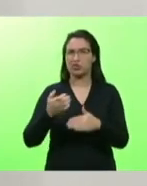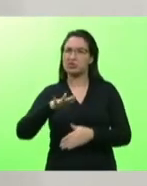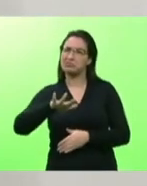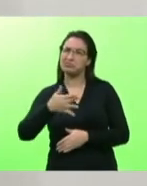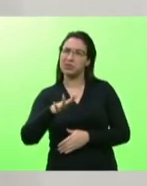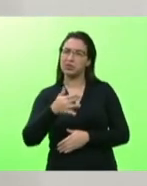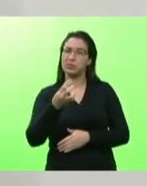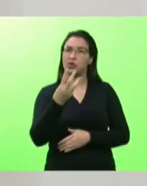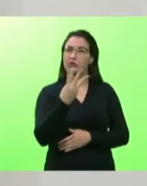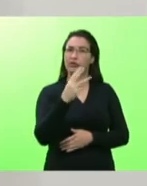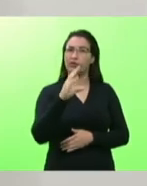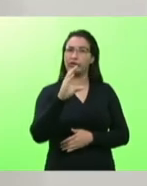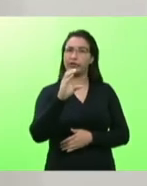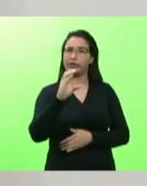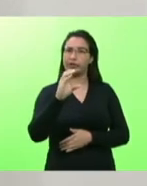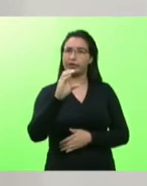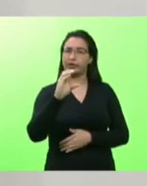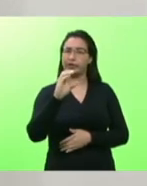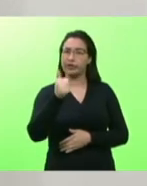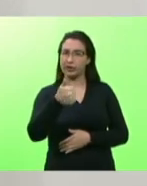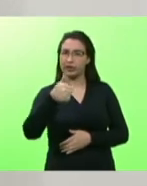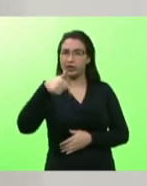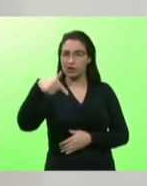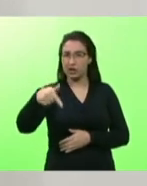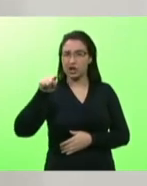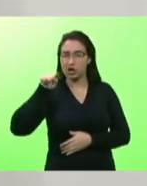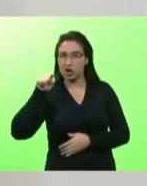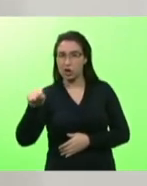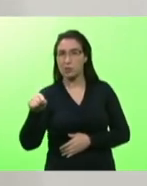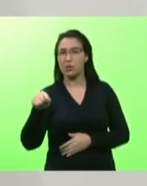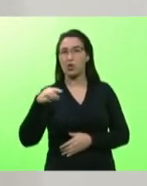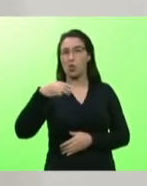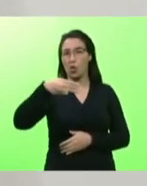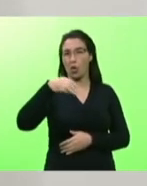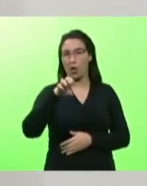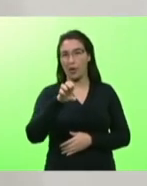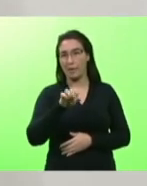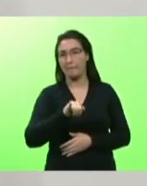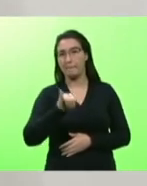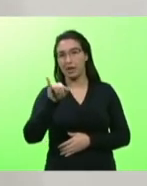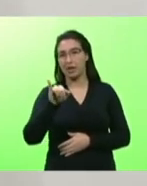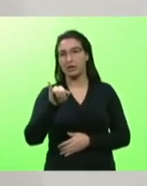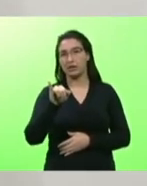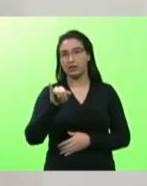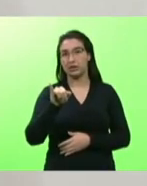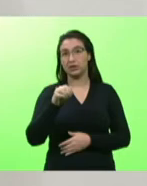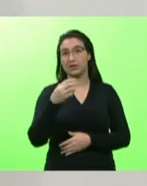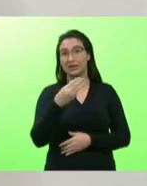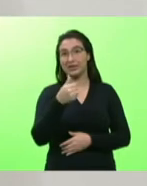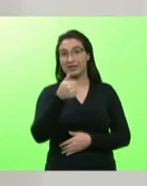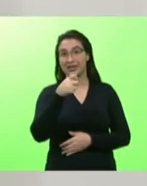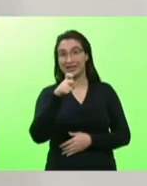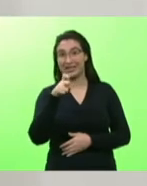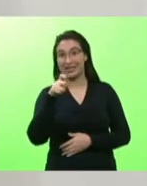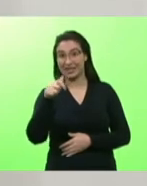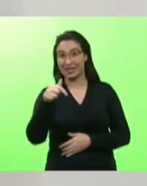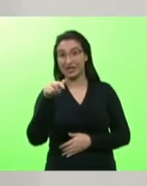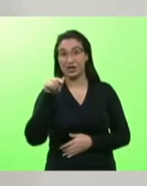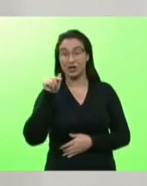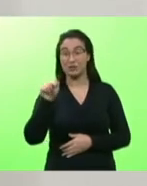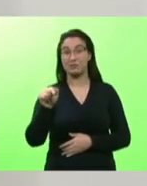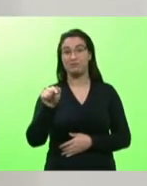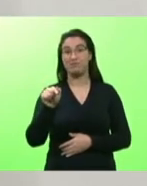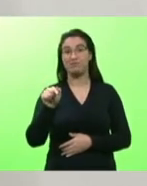317 mil micros e pequenos empreendedores são 317 mil apenas